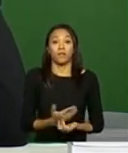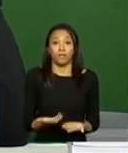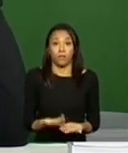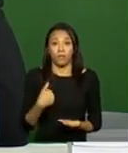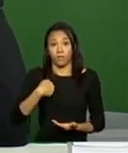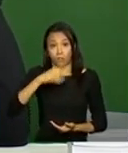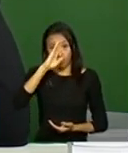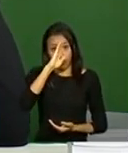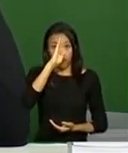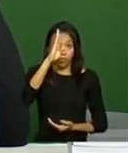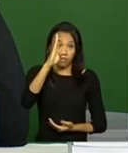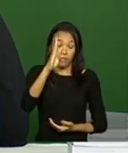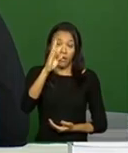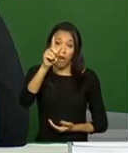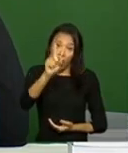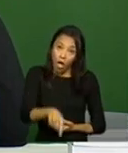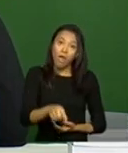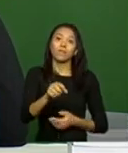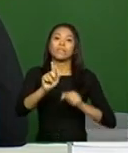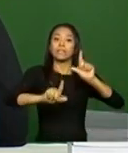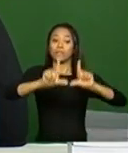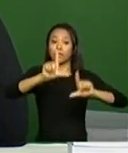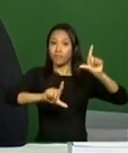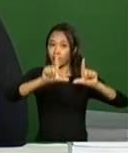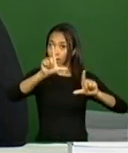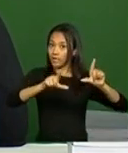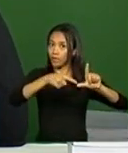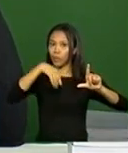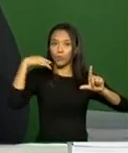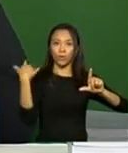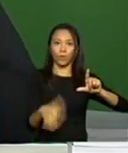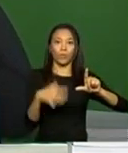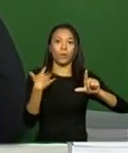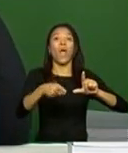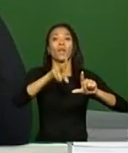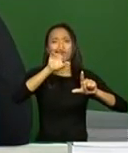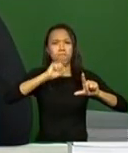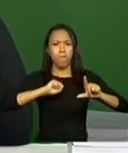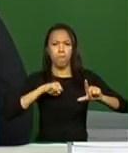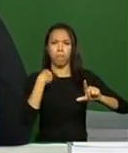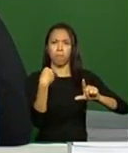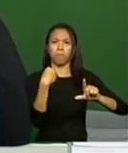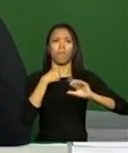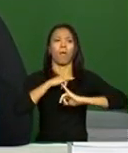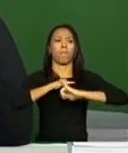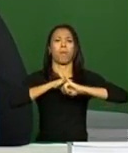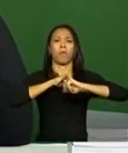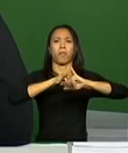questão é, sim, a televisão continua sendo o grande veículo de comunicação do país.